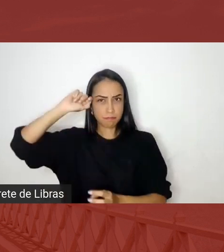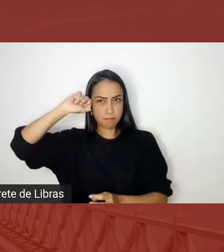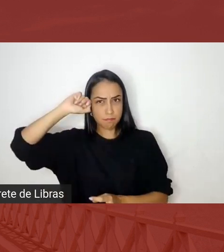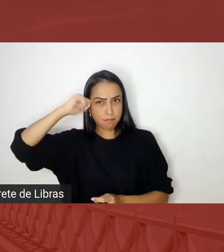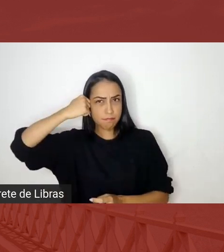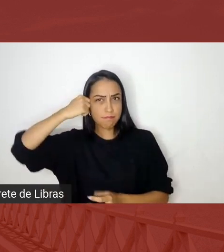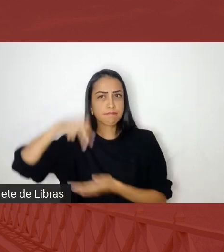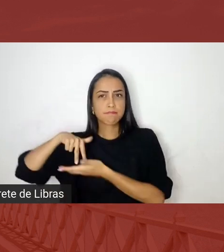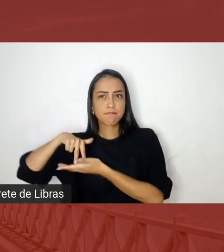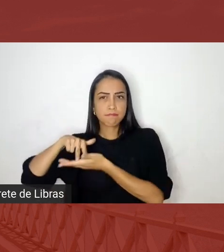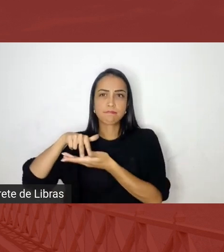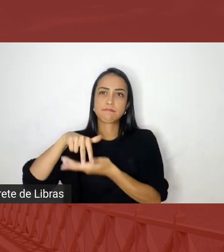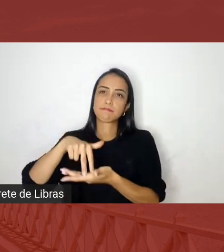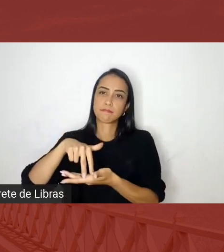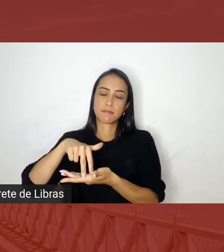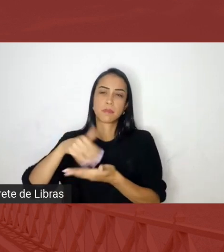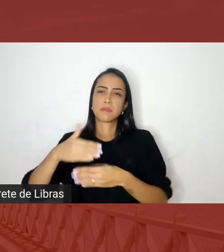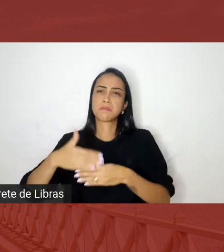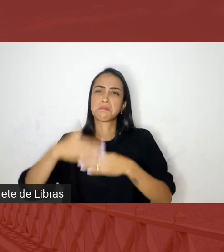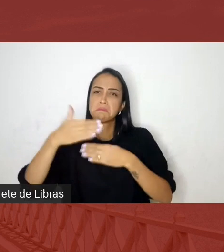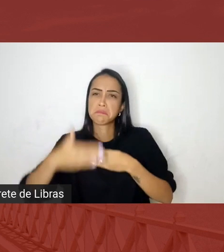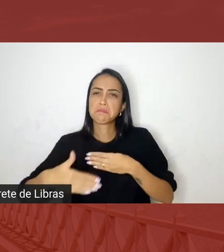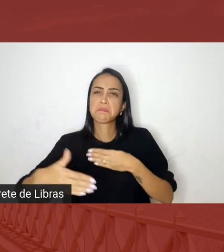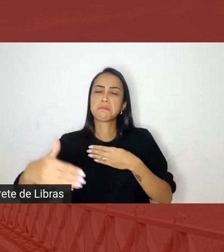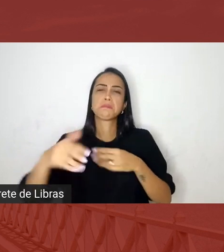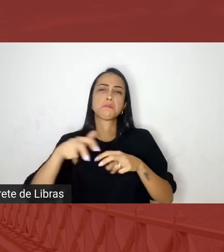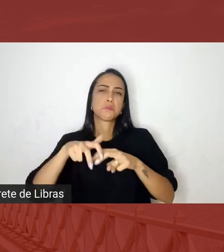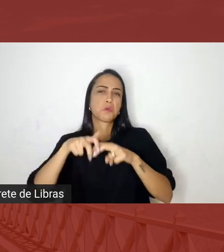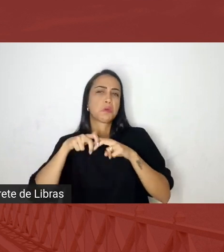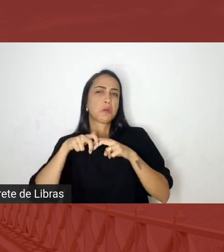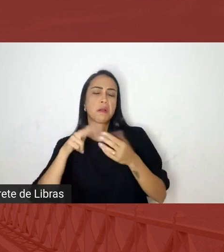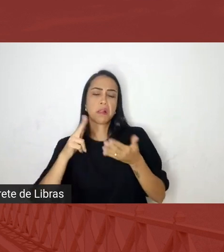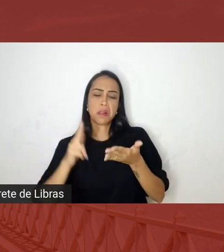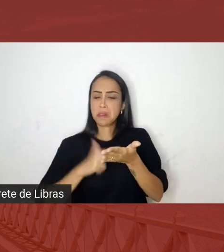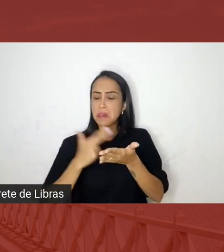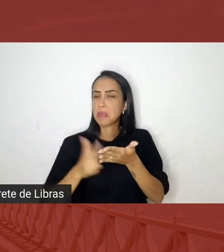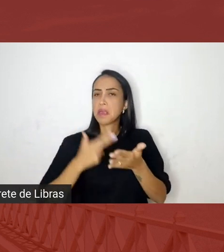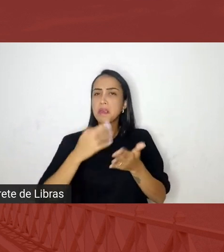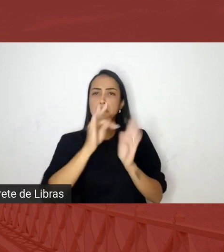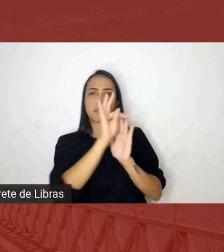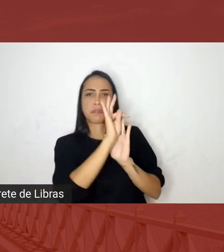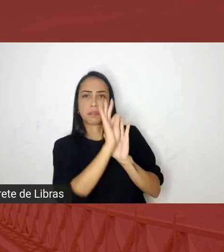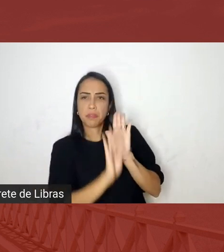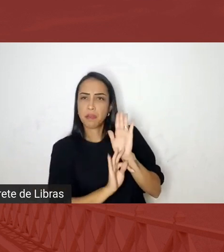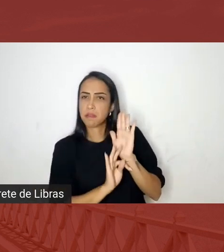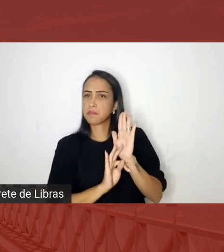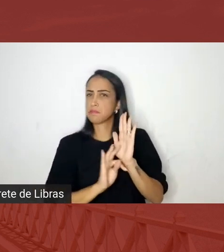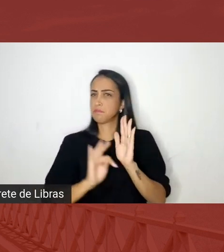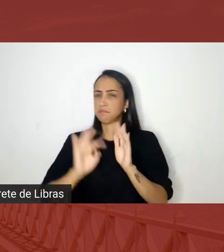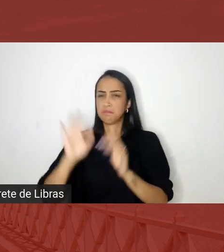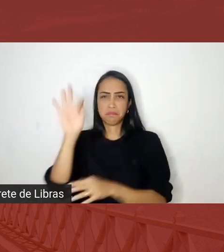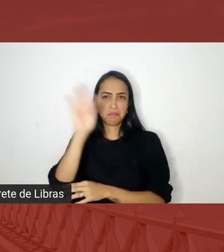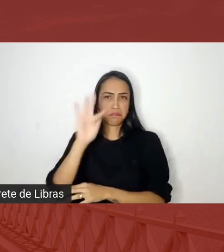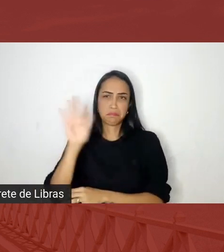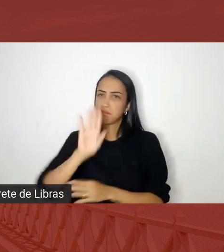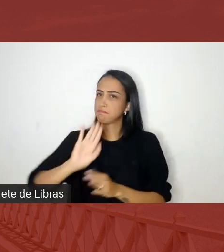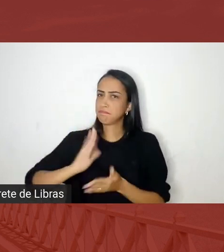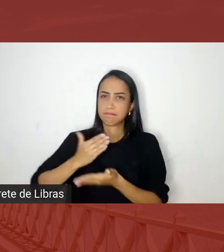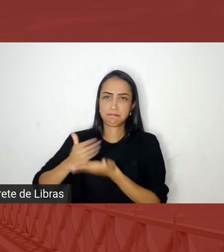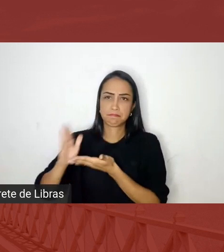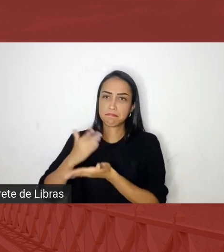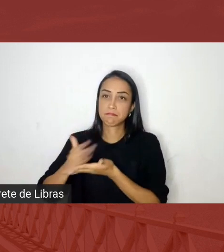não a partir dos livros dos textos acadêmicos das reflexões teóricas mas a partir da